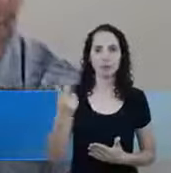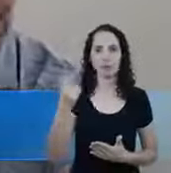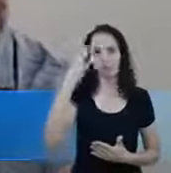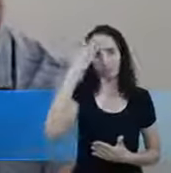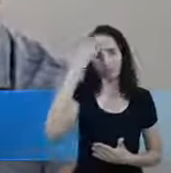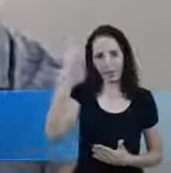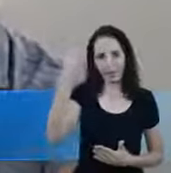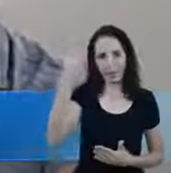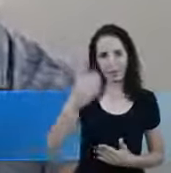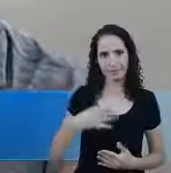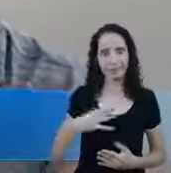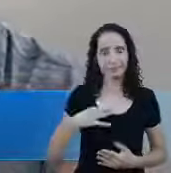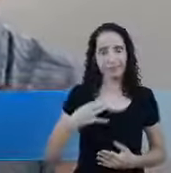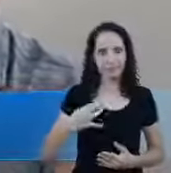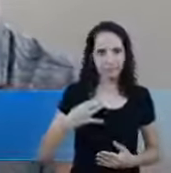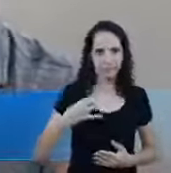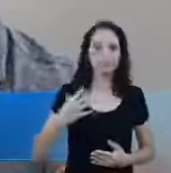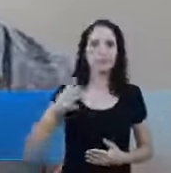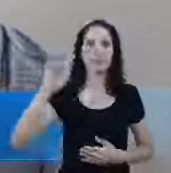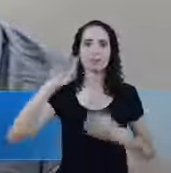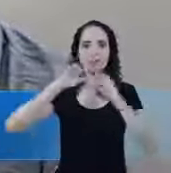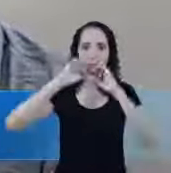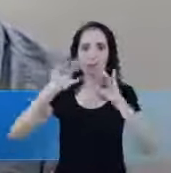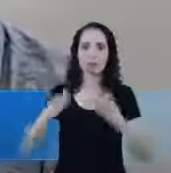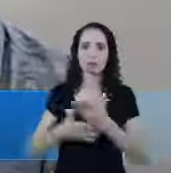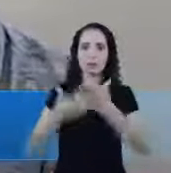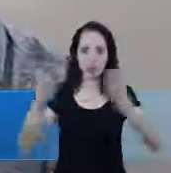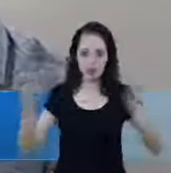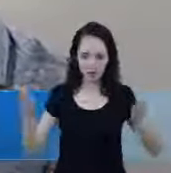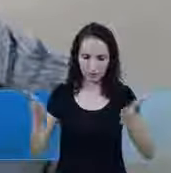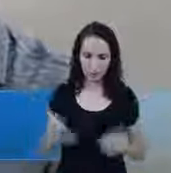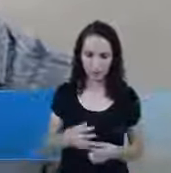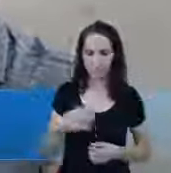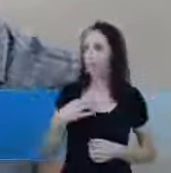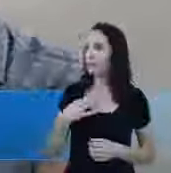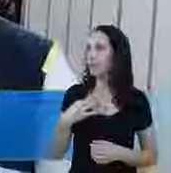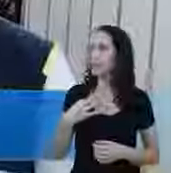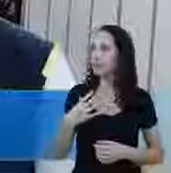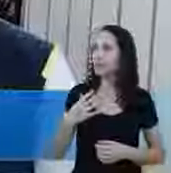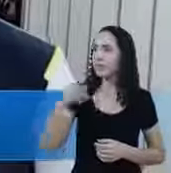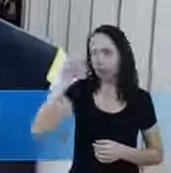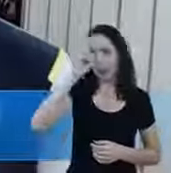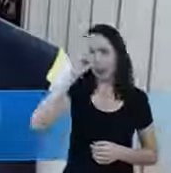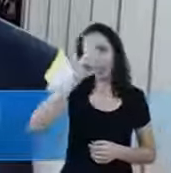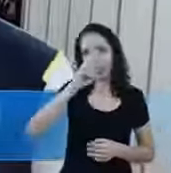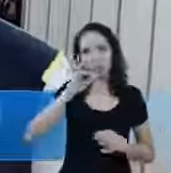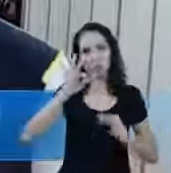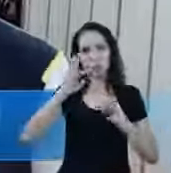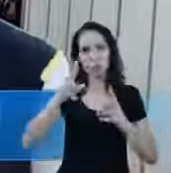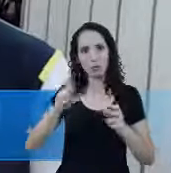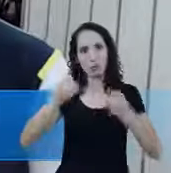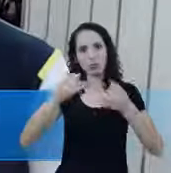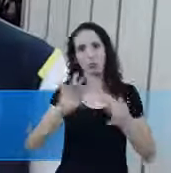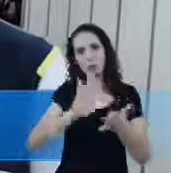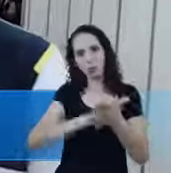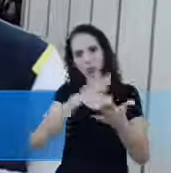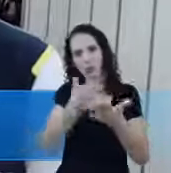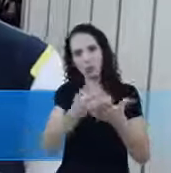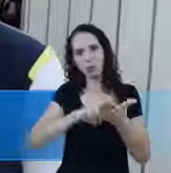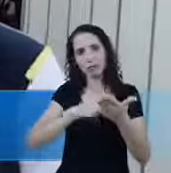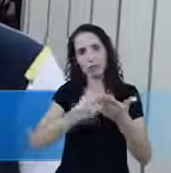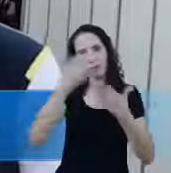doutor João Pela disponibilidade Deus abençoe vocês Lembrando que tudo que nós falamos Foi traduzido em Libras